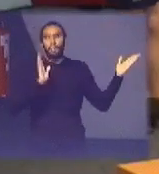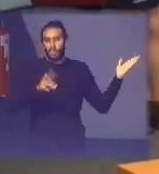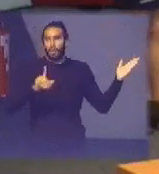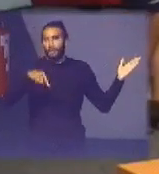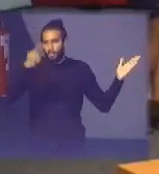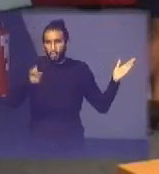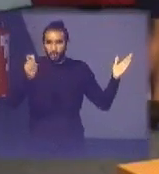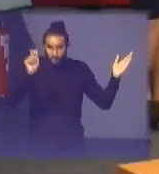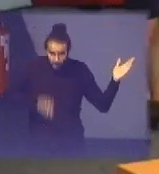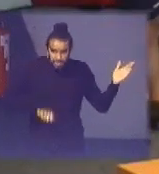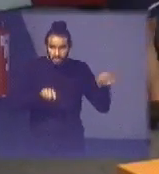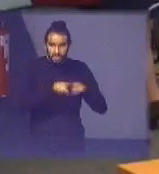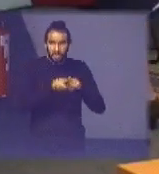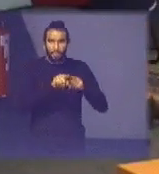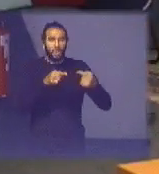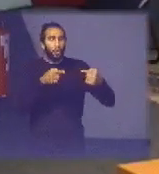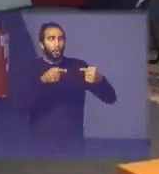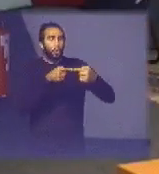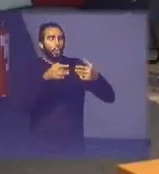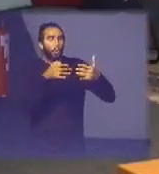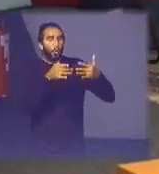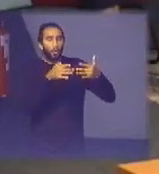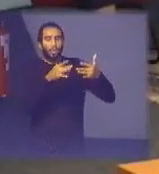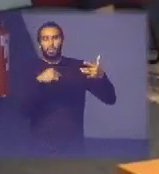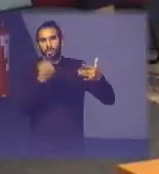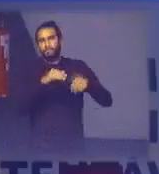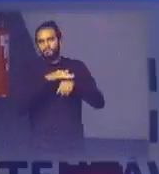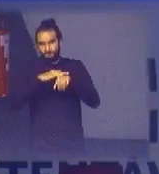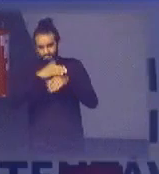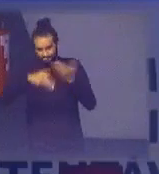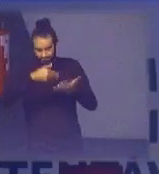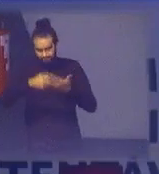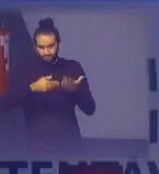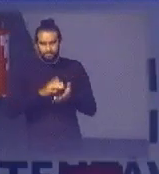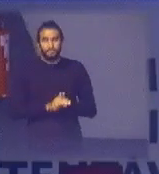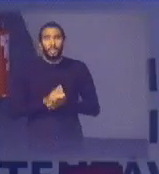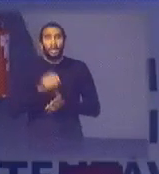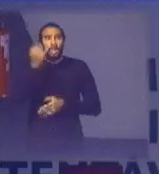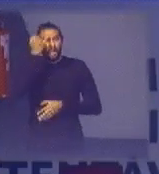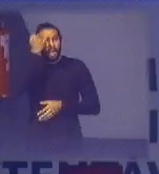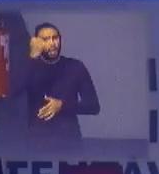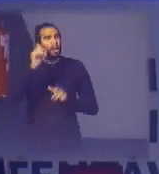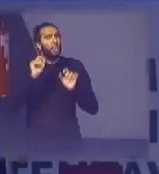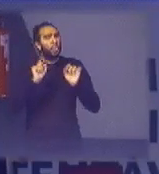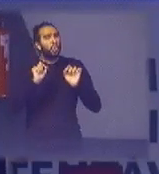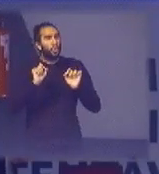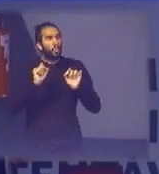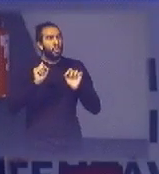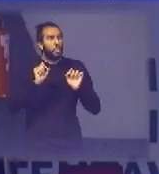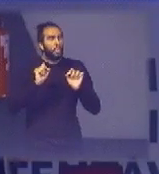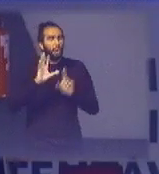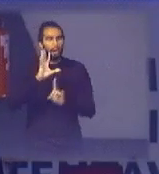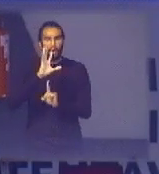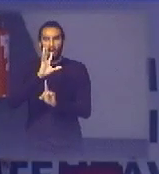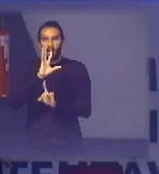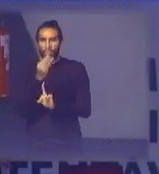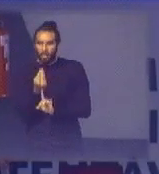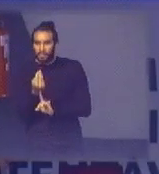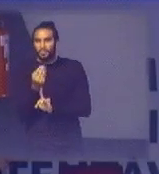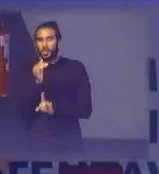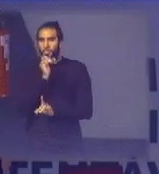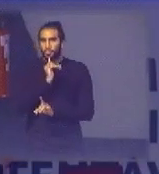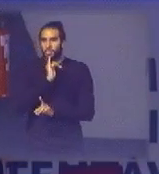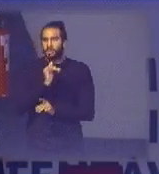e o contato também para a gente falar então a ideia é trazer estado da arte falar um pouquinho de resíduo